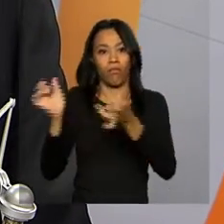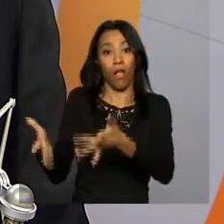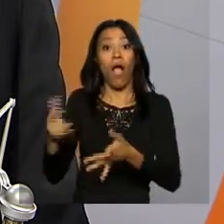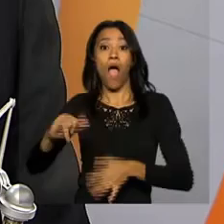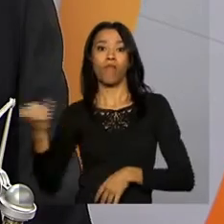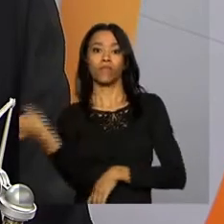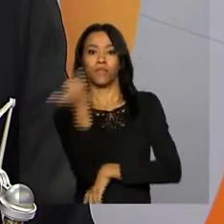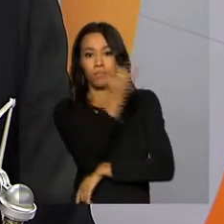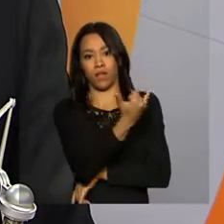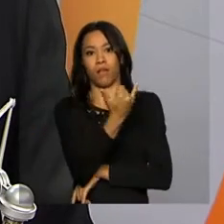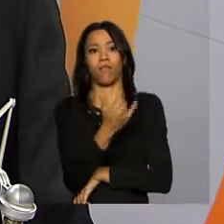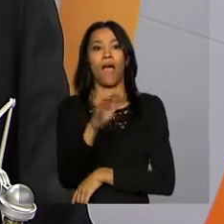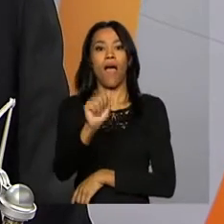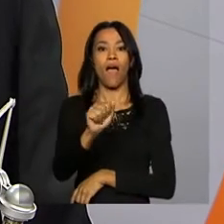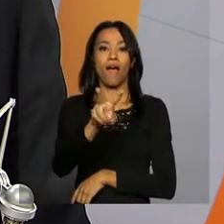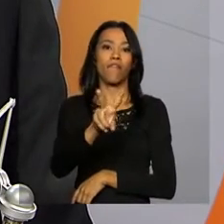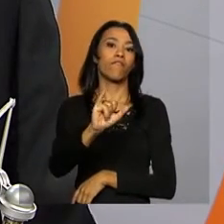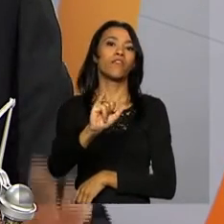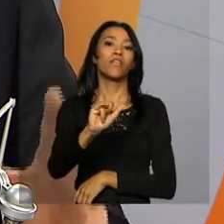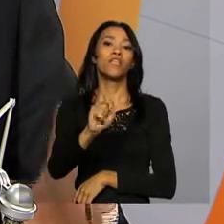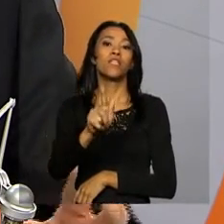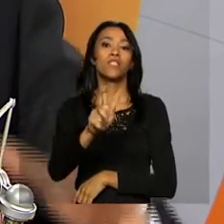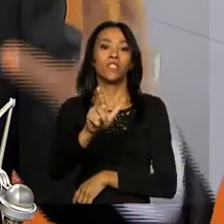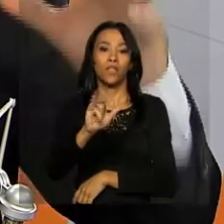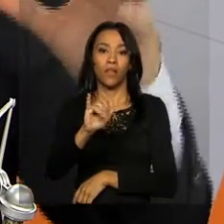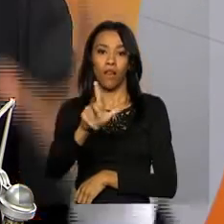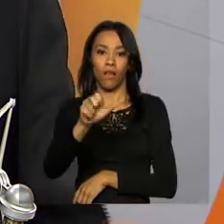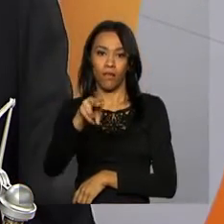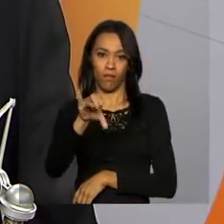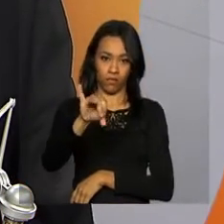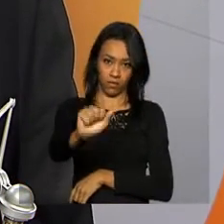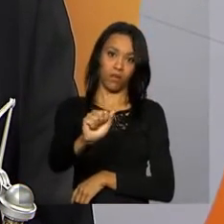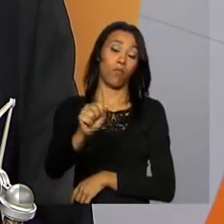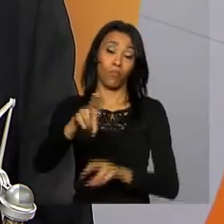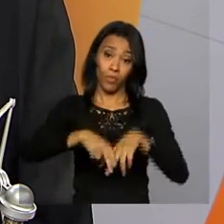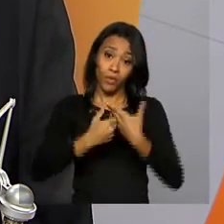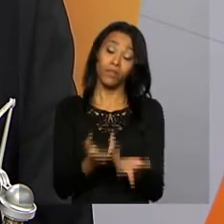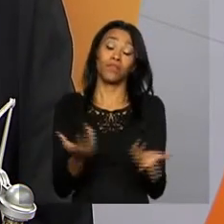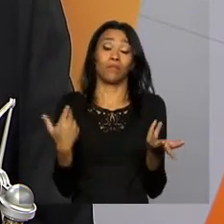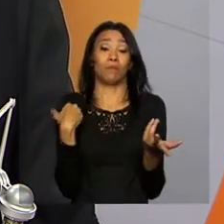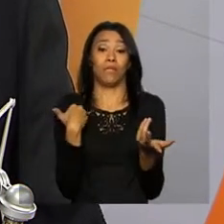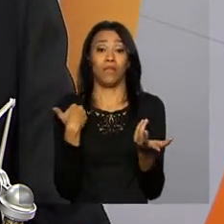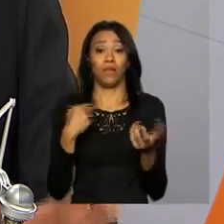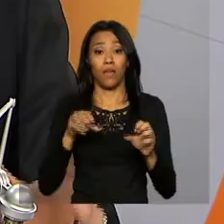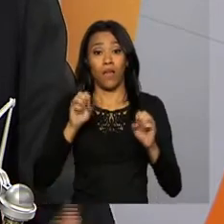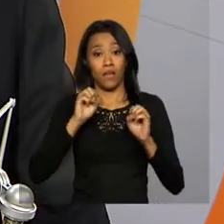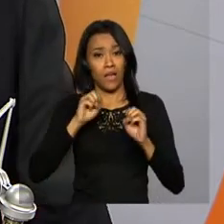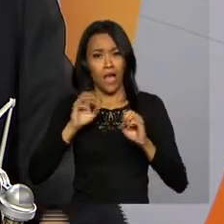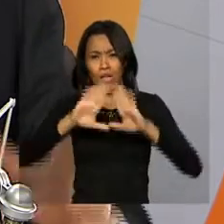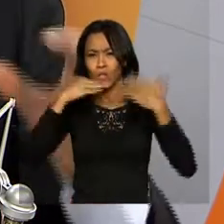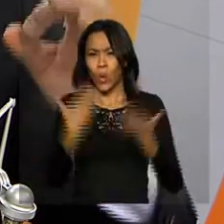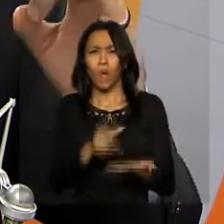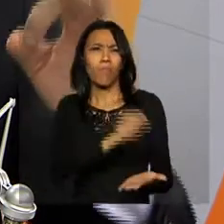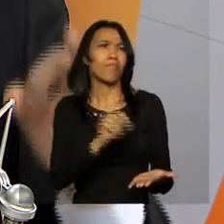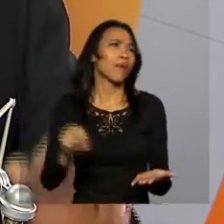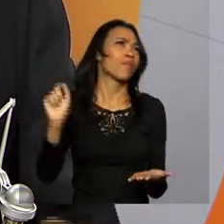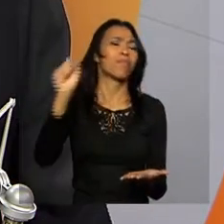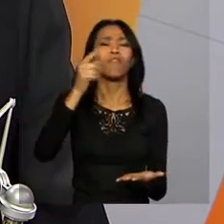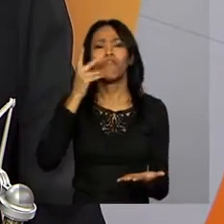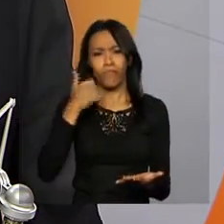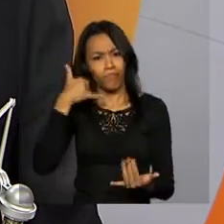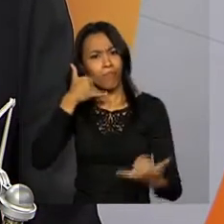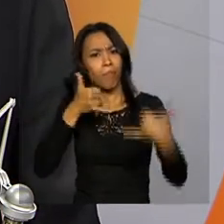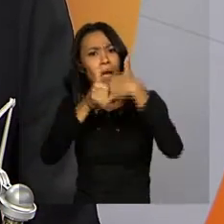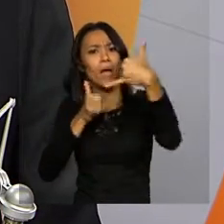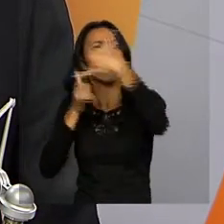sanitária, para que a gente possa, de fato, erradicar. Por isso que a educação está toda mobilizada no Brasil hoje. E eu vou mostrar, falei com todos os